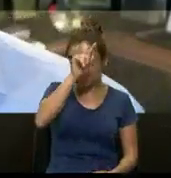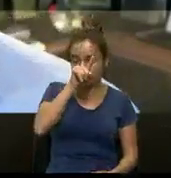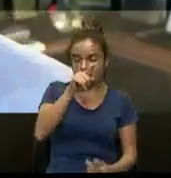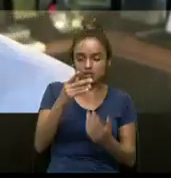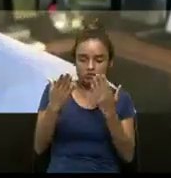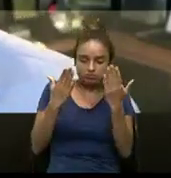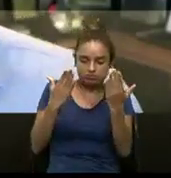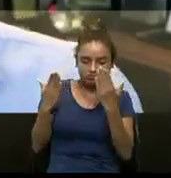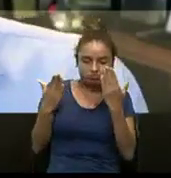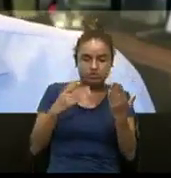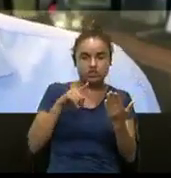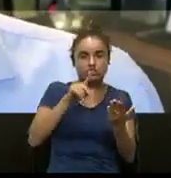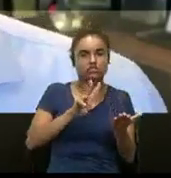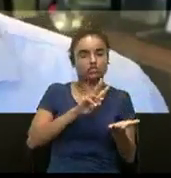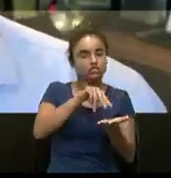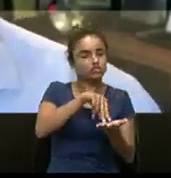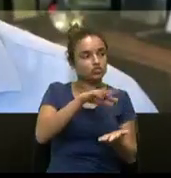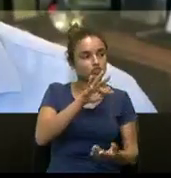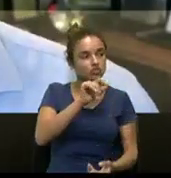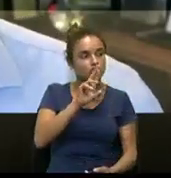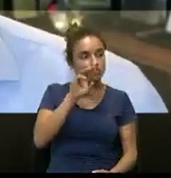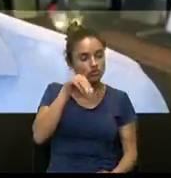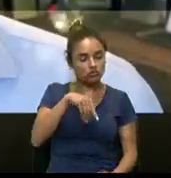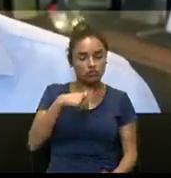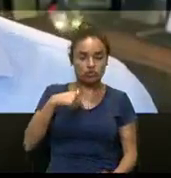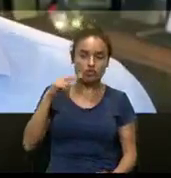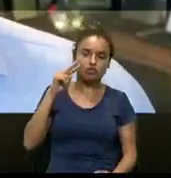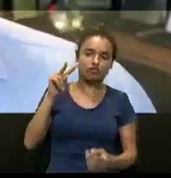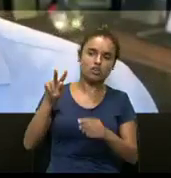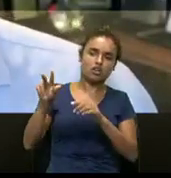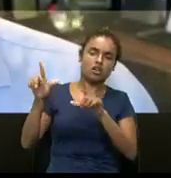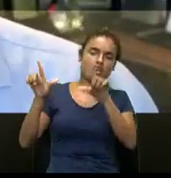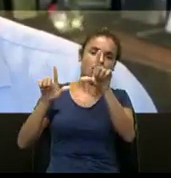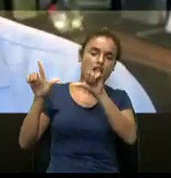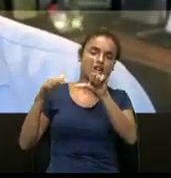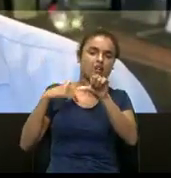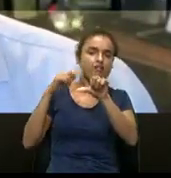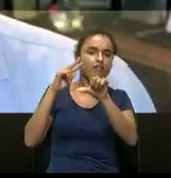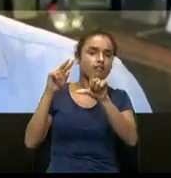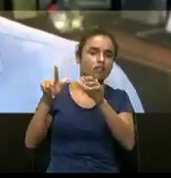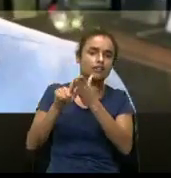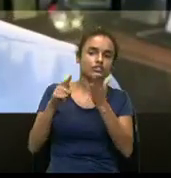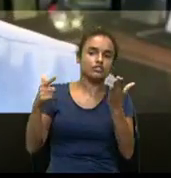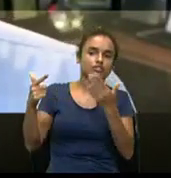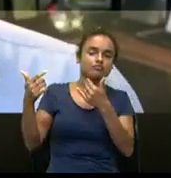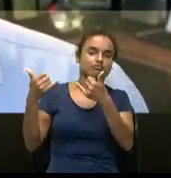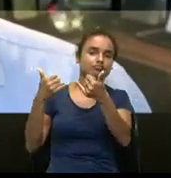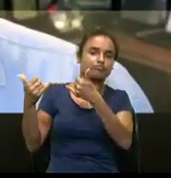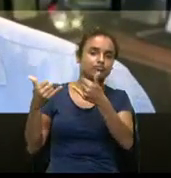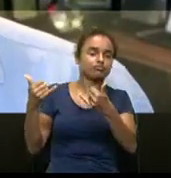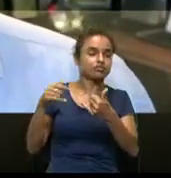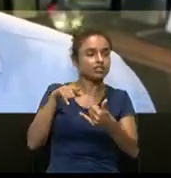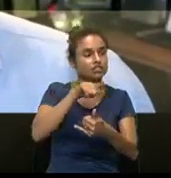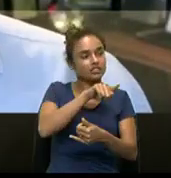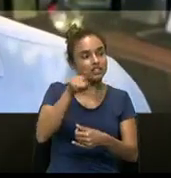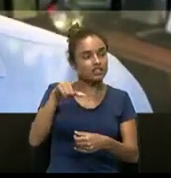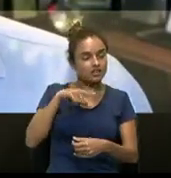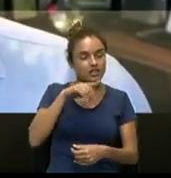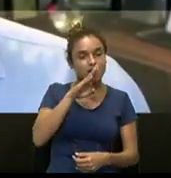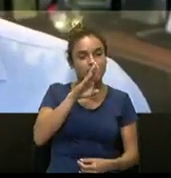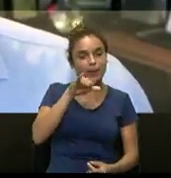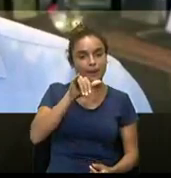análises, pelos fóruns que você frequenta, pelas notícias de jornal, que existe uma oportunidade de investir em Bitcoin, a grande recomendação que se dá é,